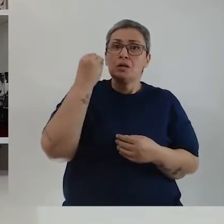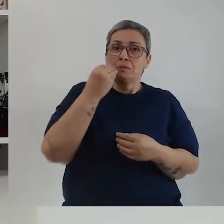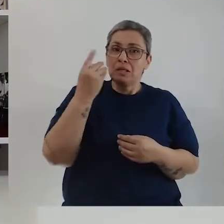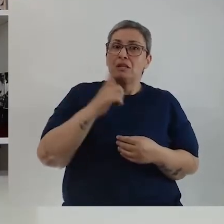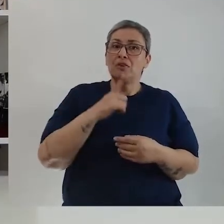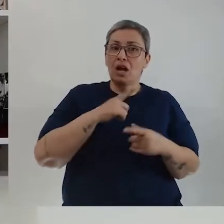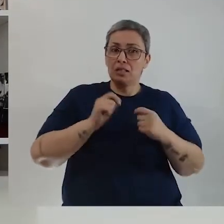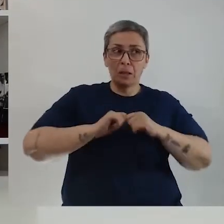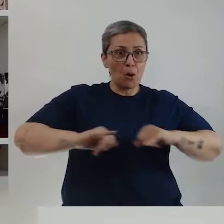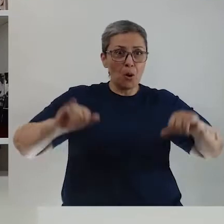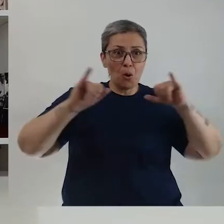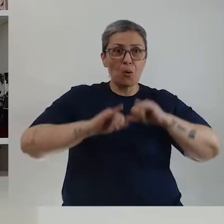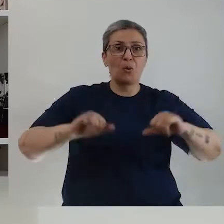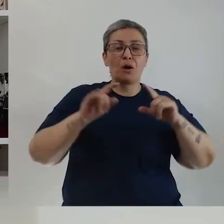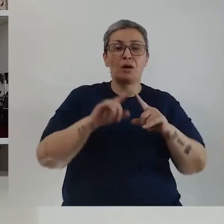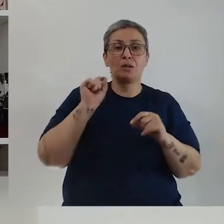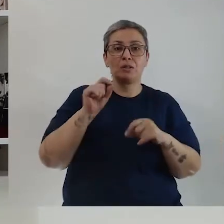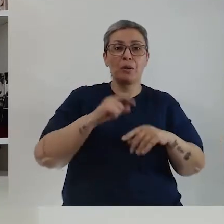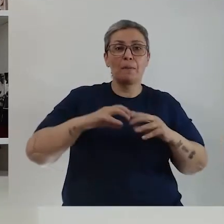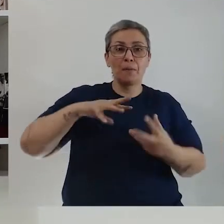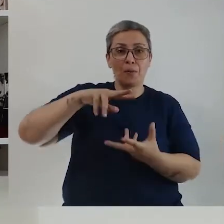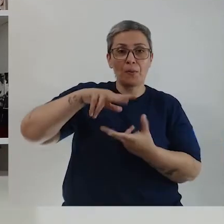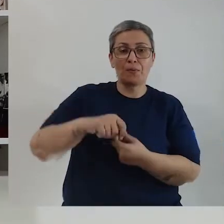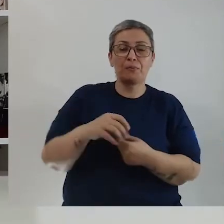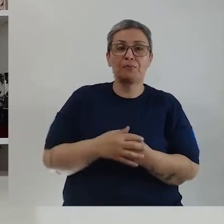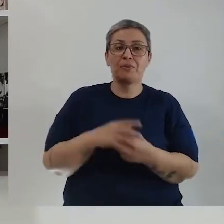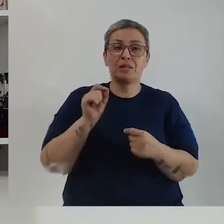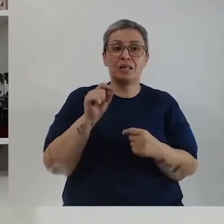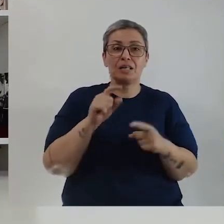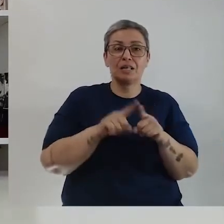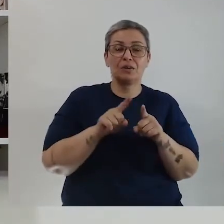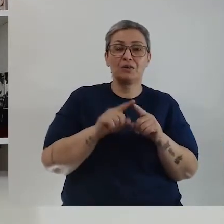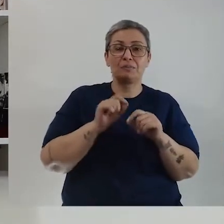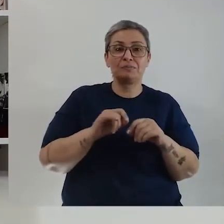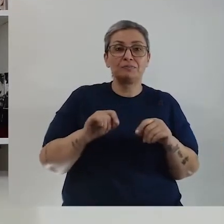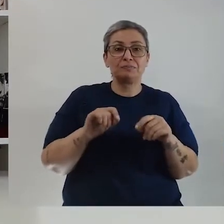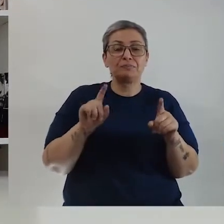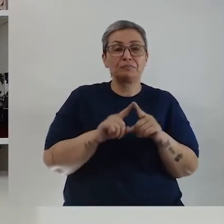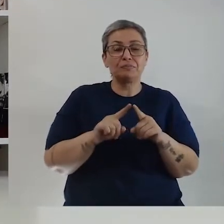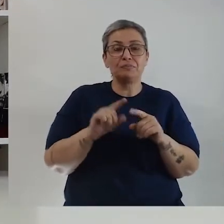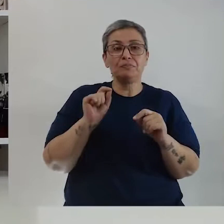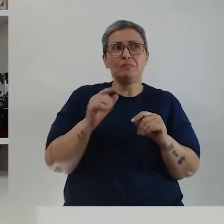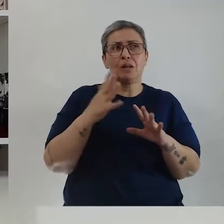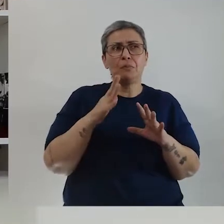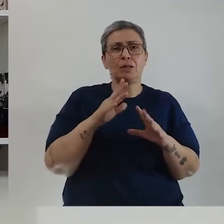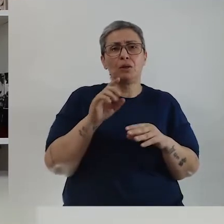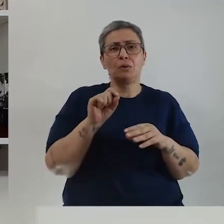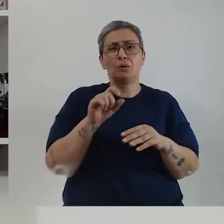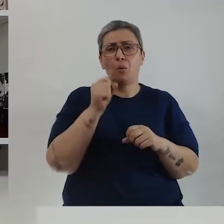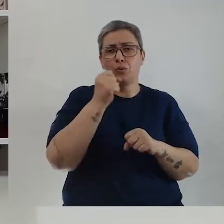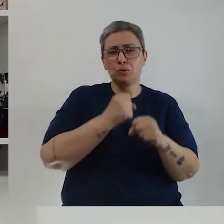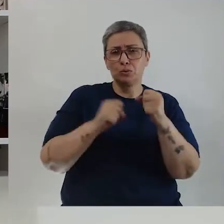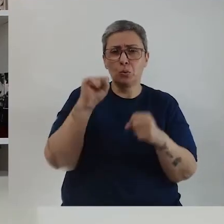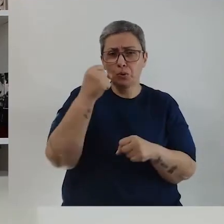experiência que foi até noticiada, né? No mundo inteiro aí, nas mídias. Faz